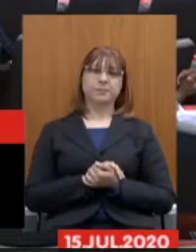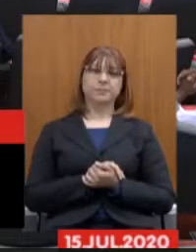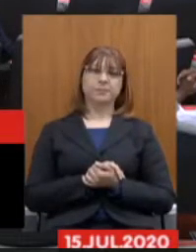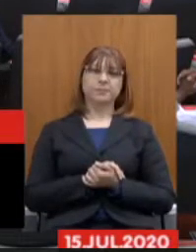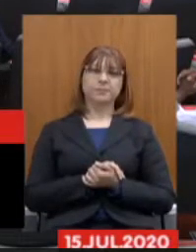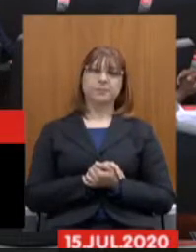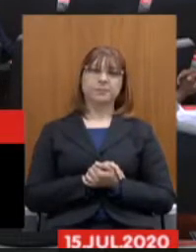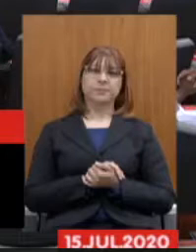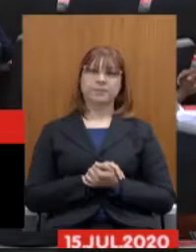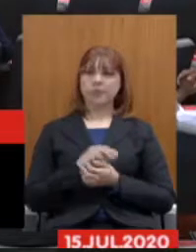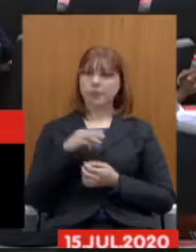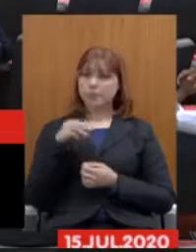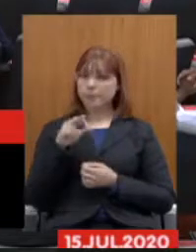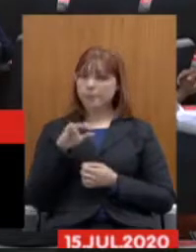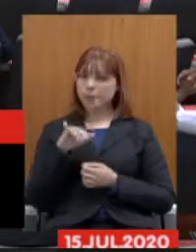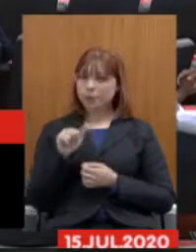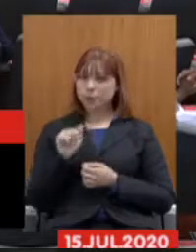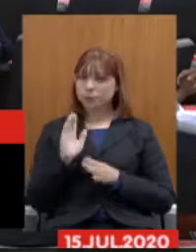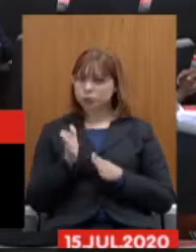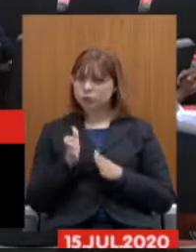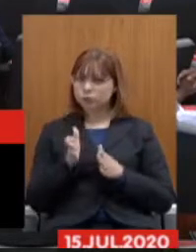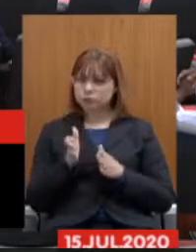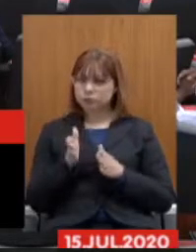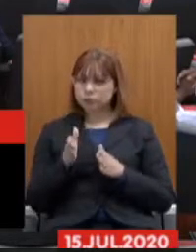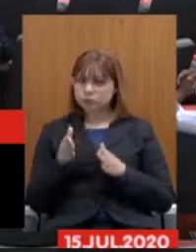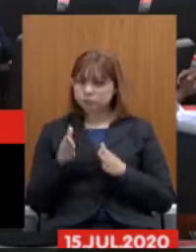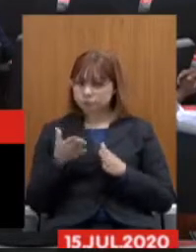Senhora Maria Aparecida já está conectada?